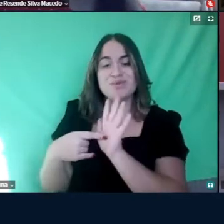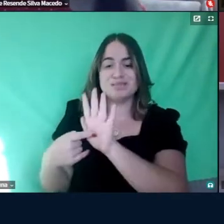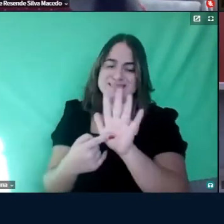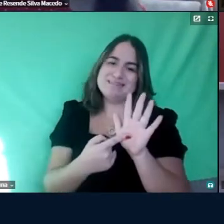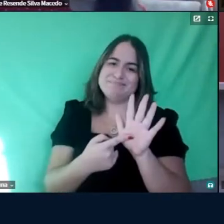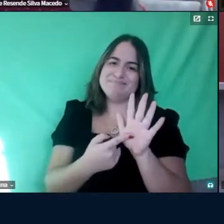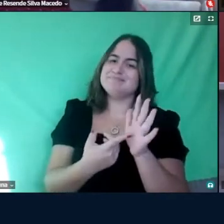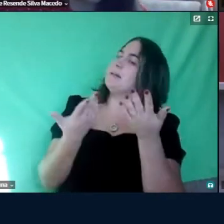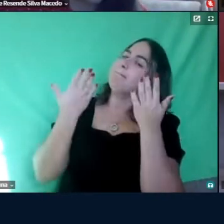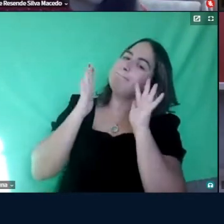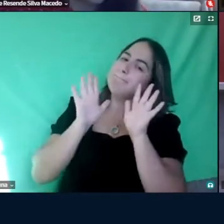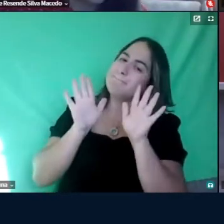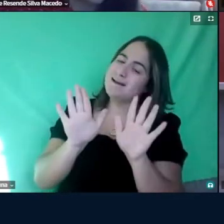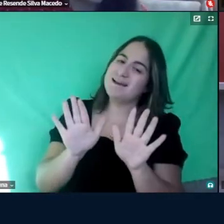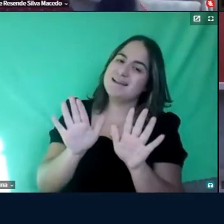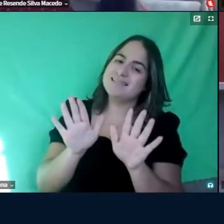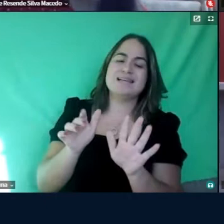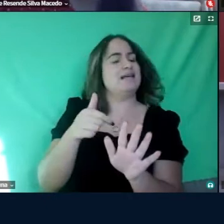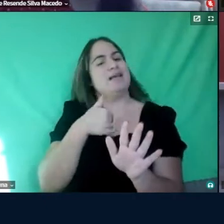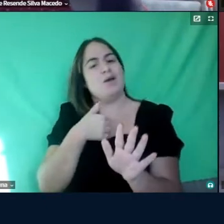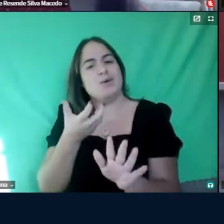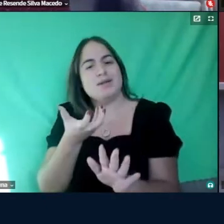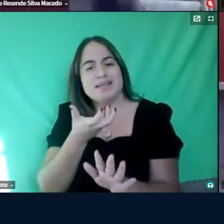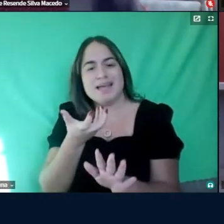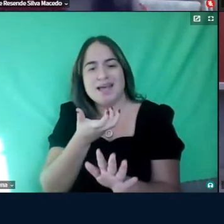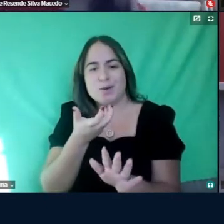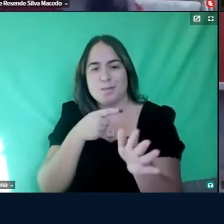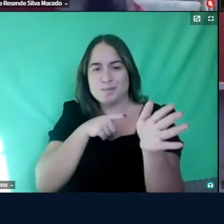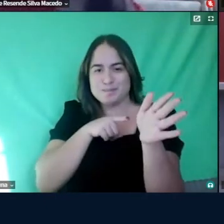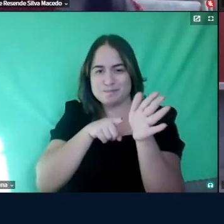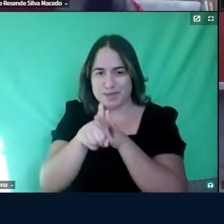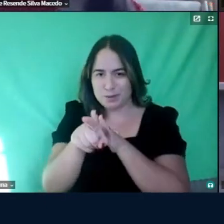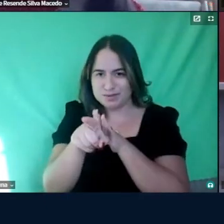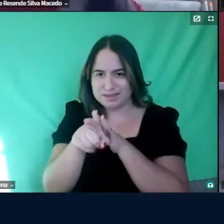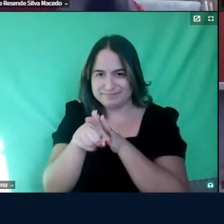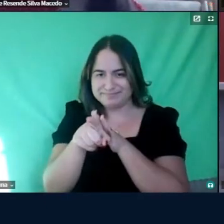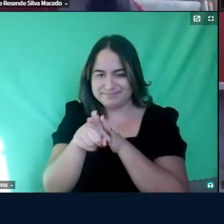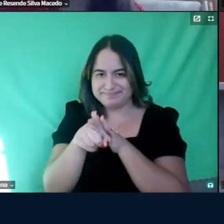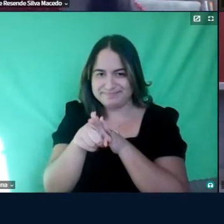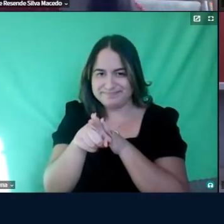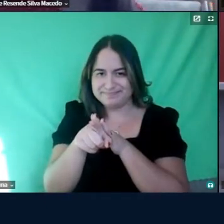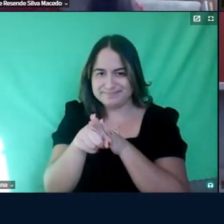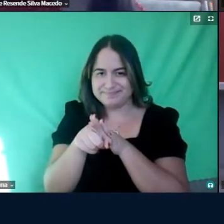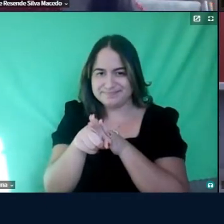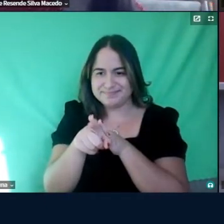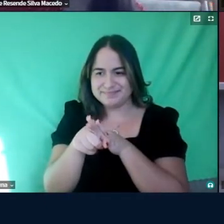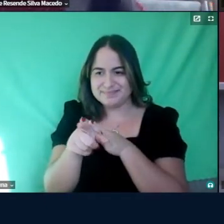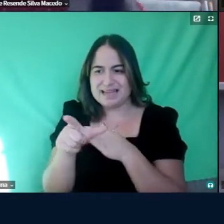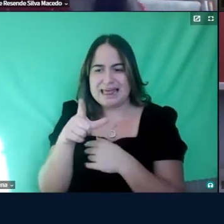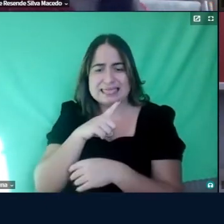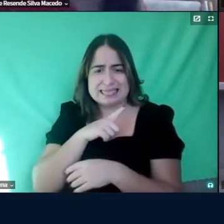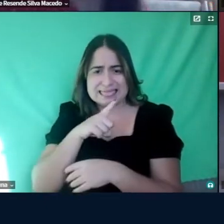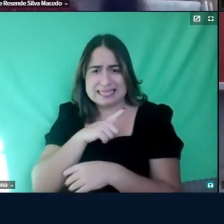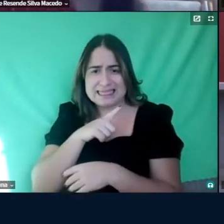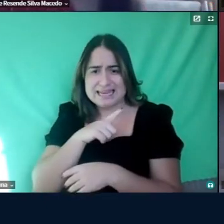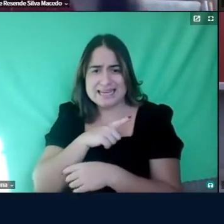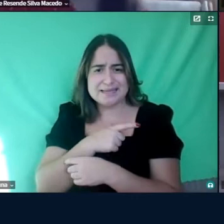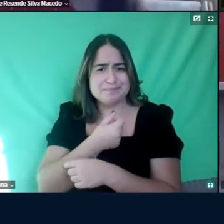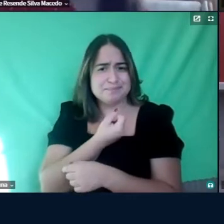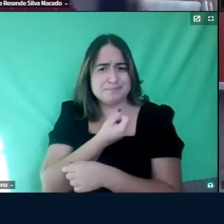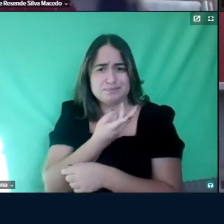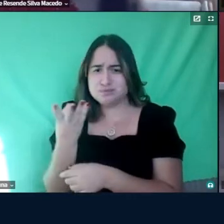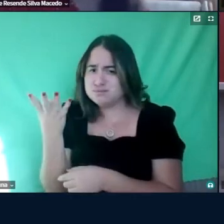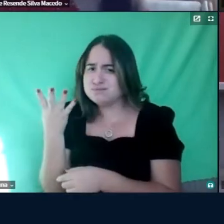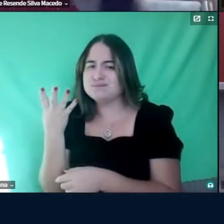Mas, Cris, eu queria te fazer uma pergunta, tem muita coisa que você vai ver lá, que eu